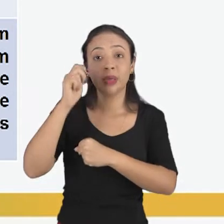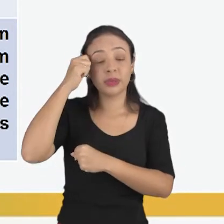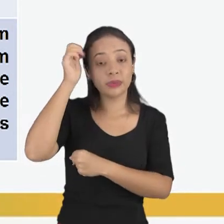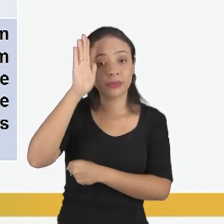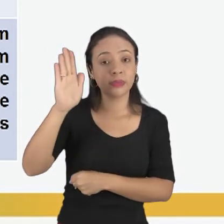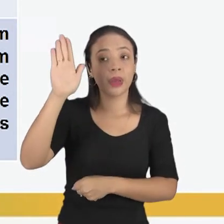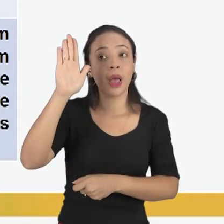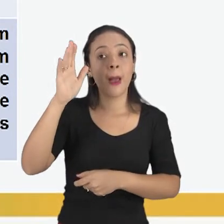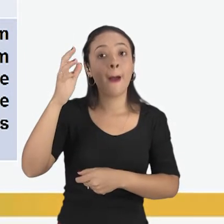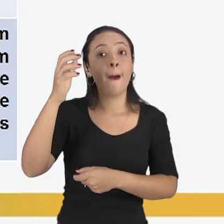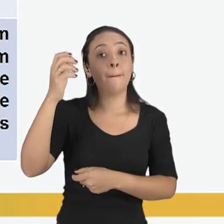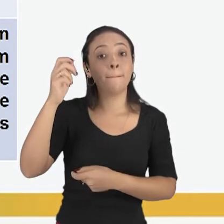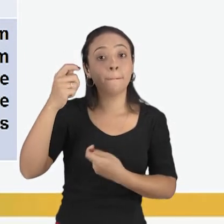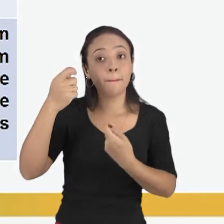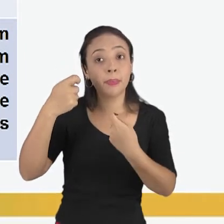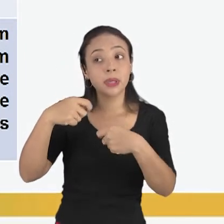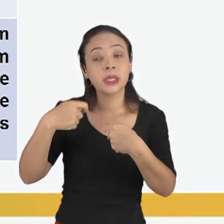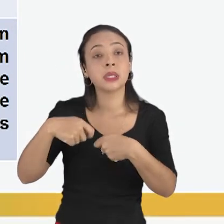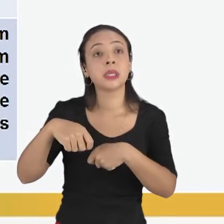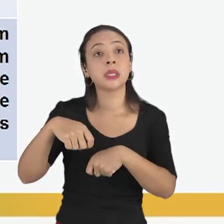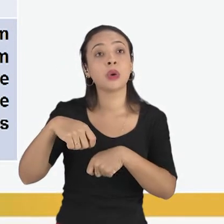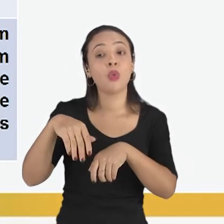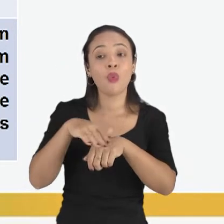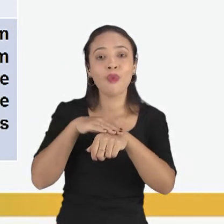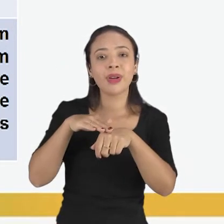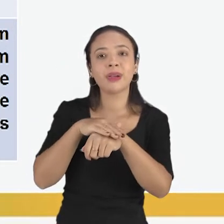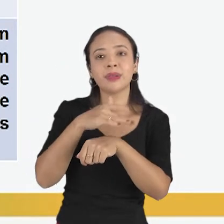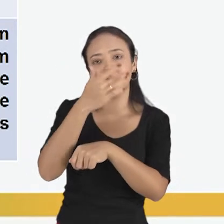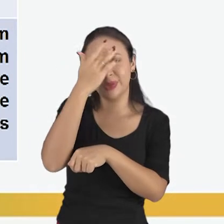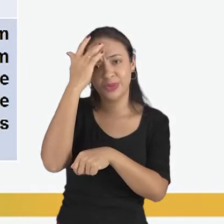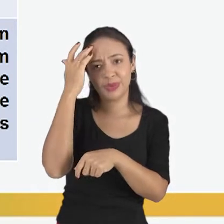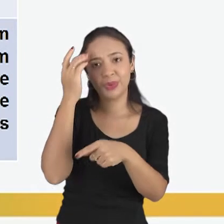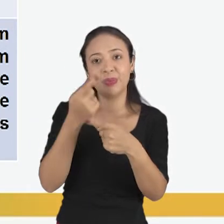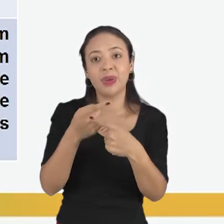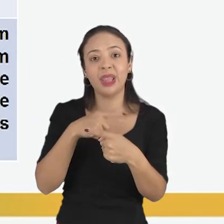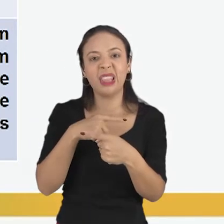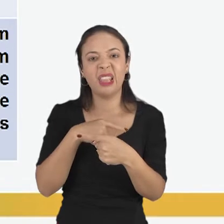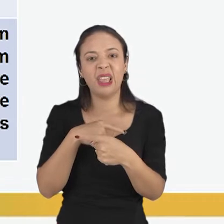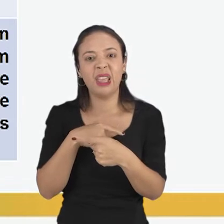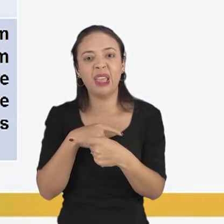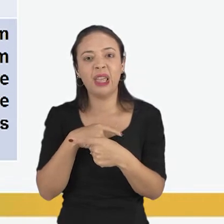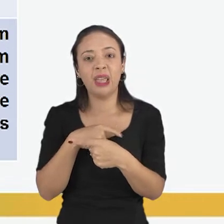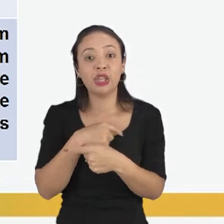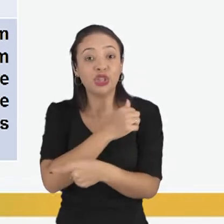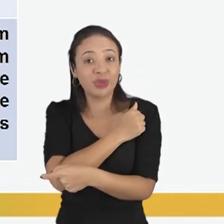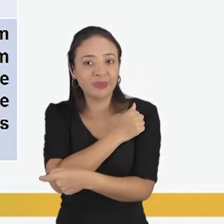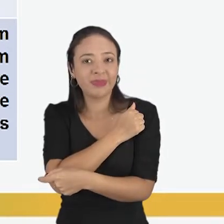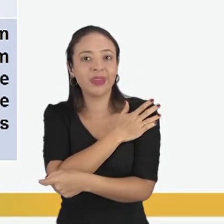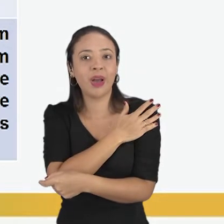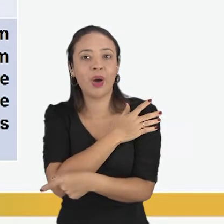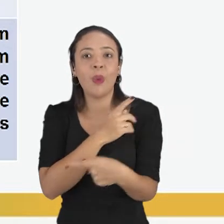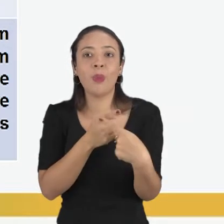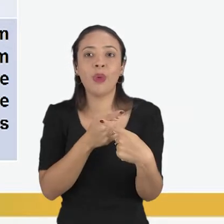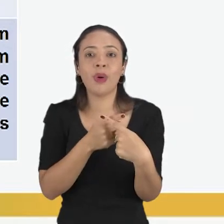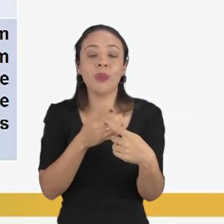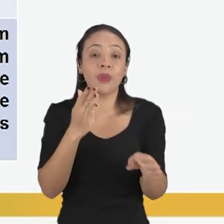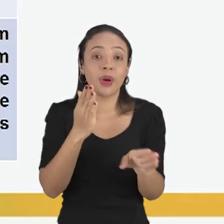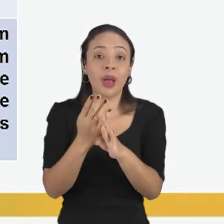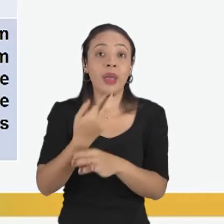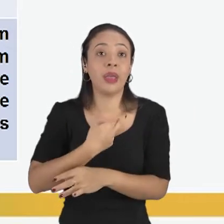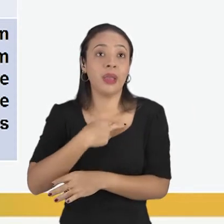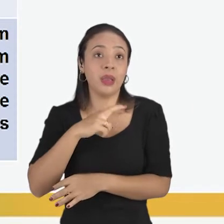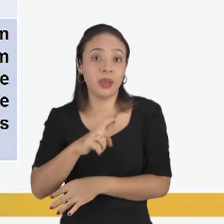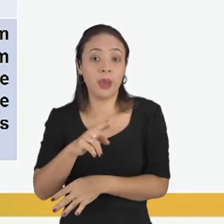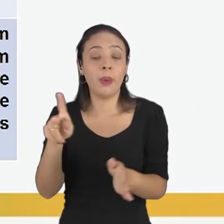quebrar as estranhezas. Há muita perseguição contra, discriminação contra religiões de matriz africana.